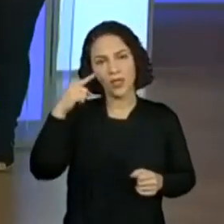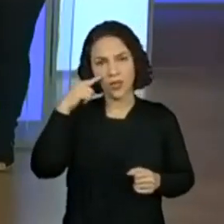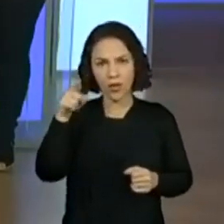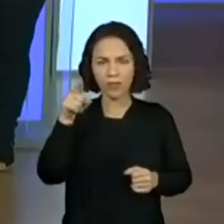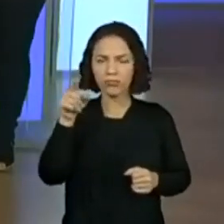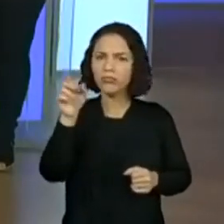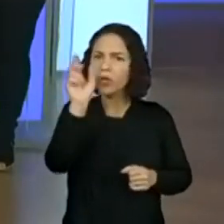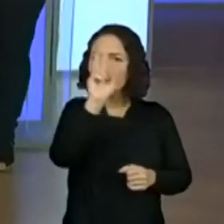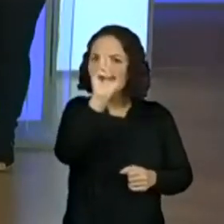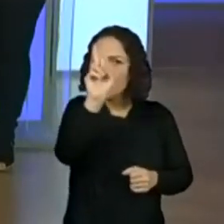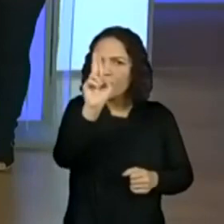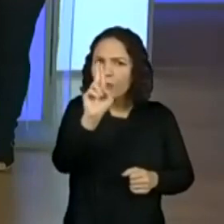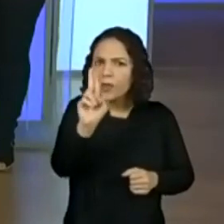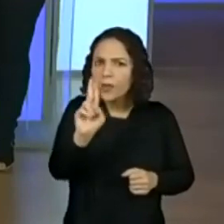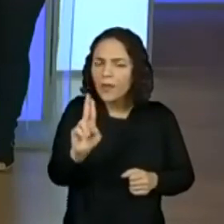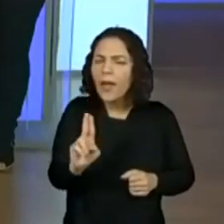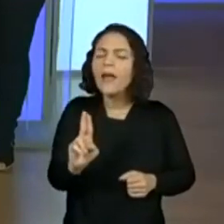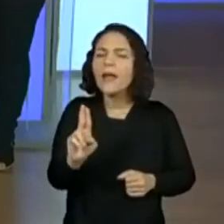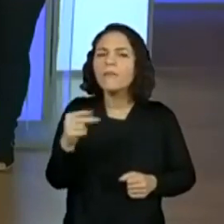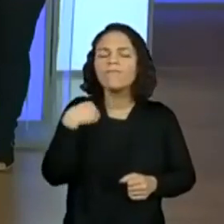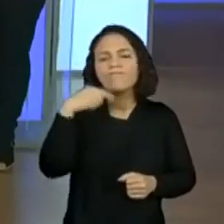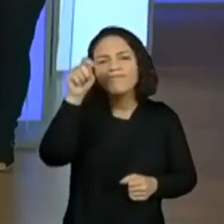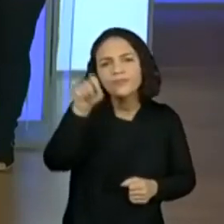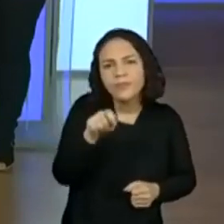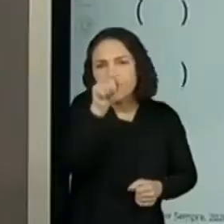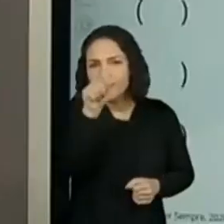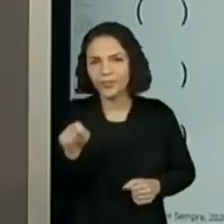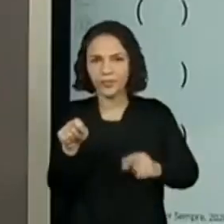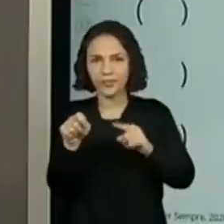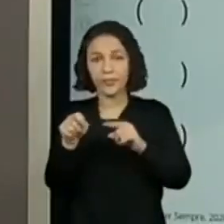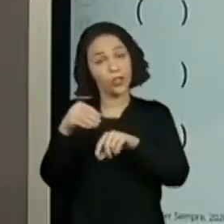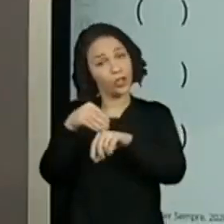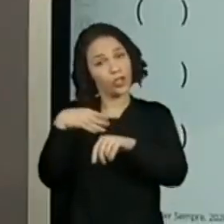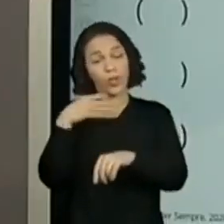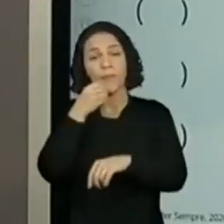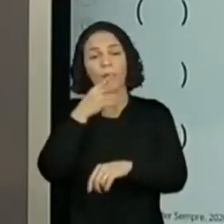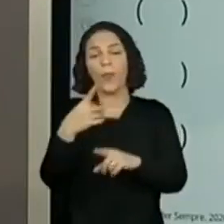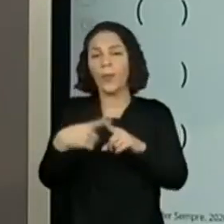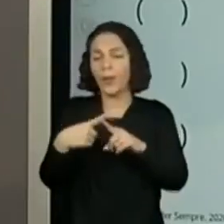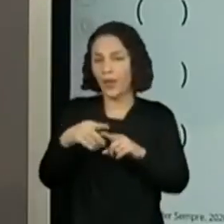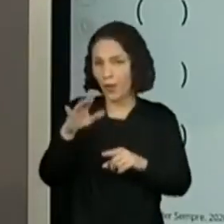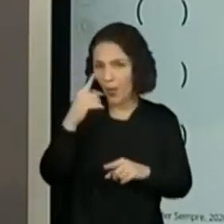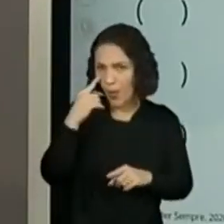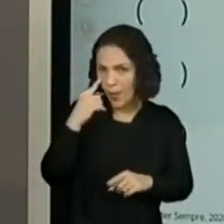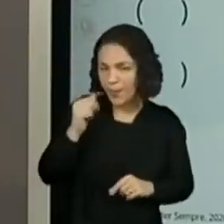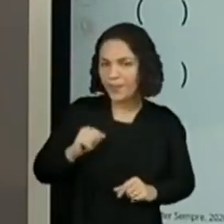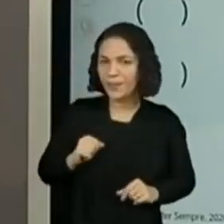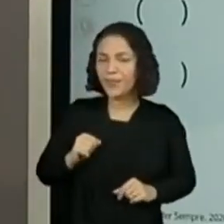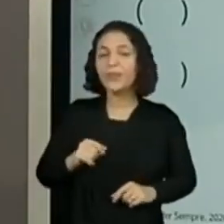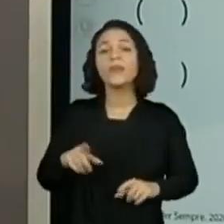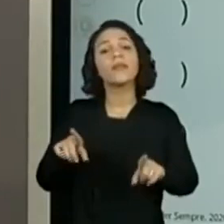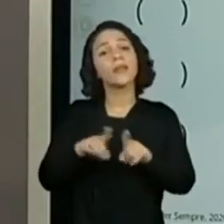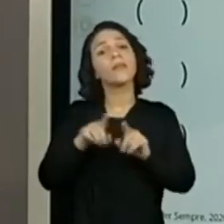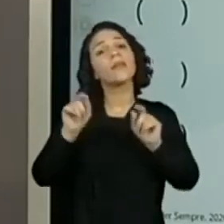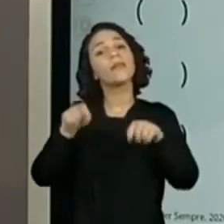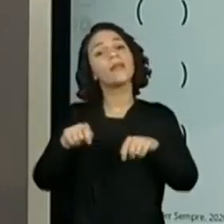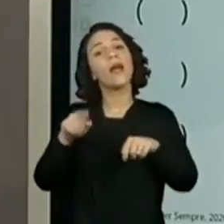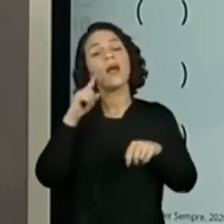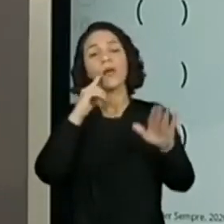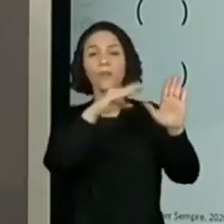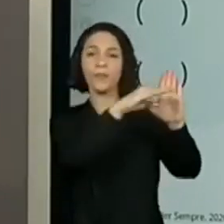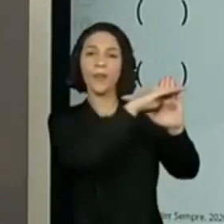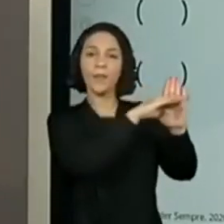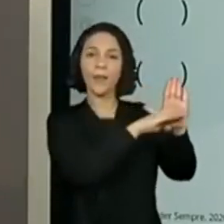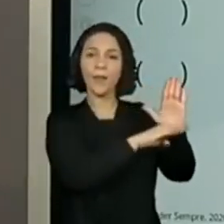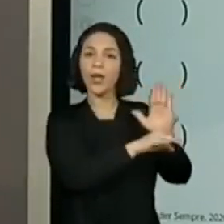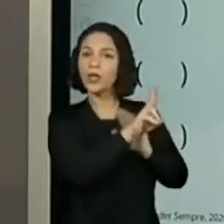títulos e marcar. Exatamente. E aí, as dicas são sempre boas. Lembrando que a gente pode sempre ter lá o recurso da nossa